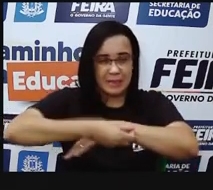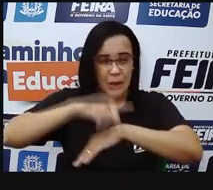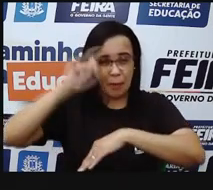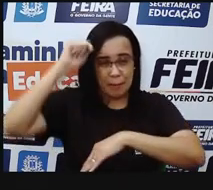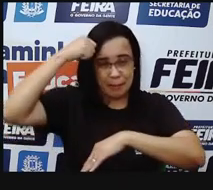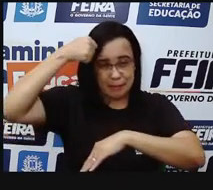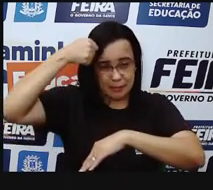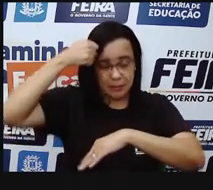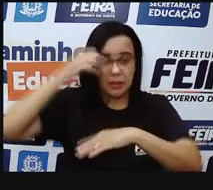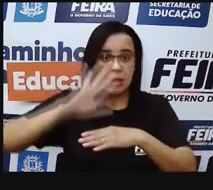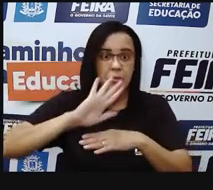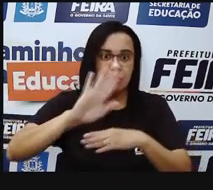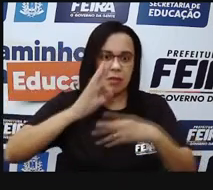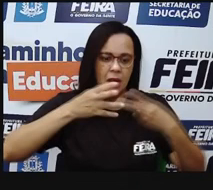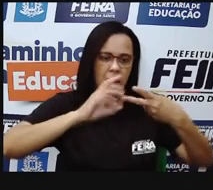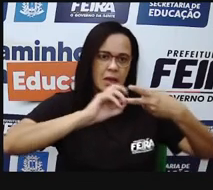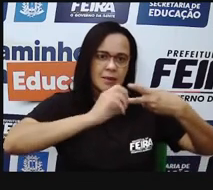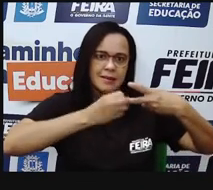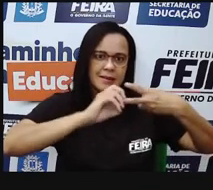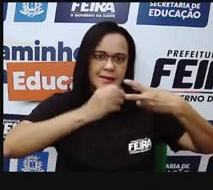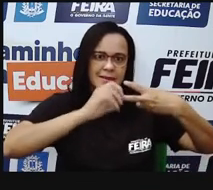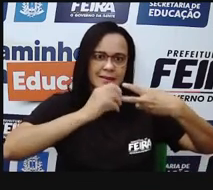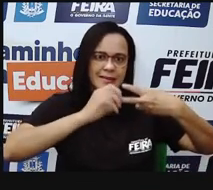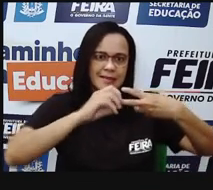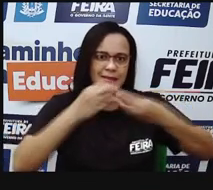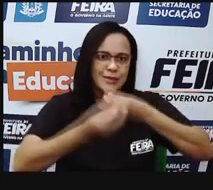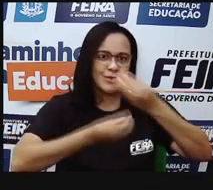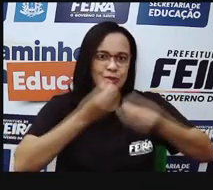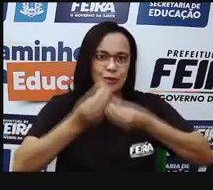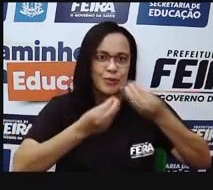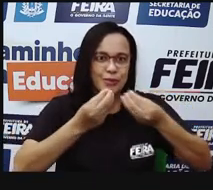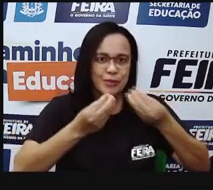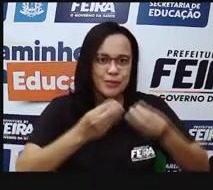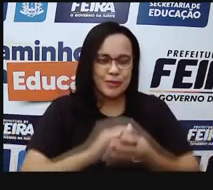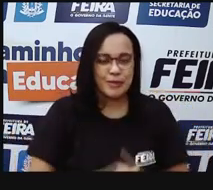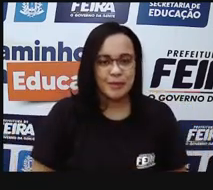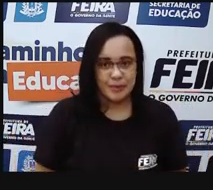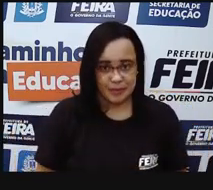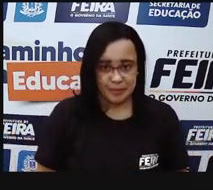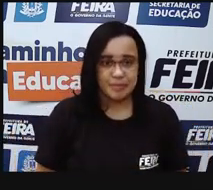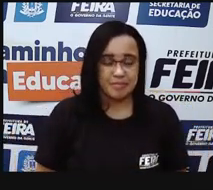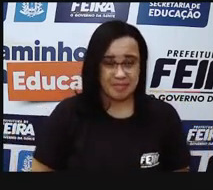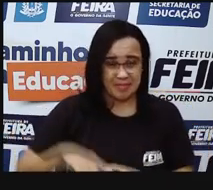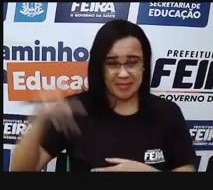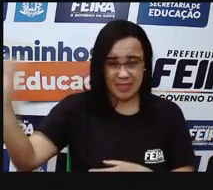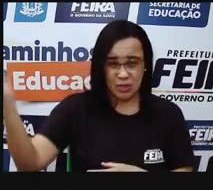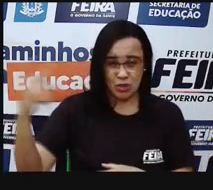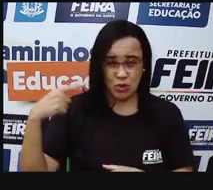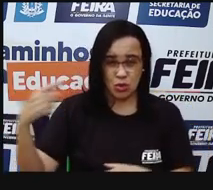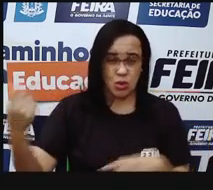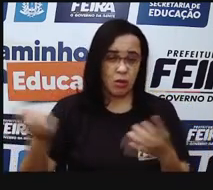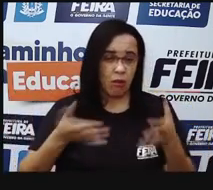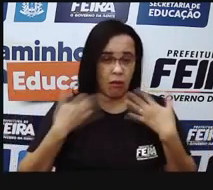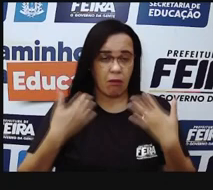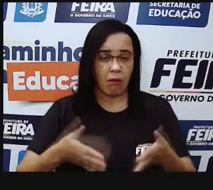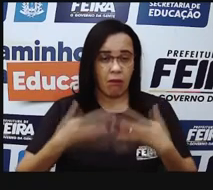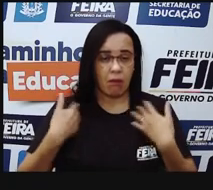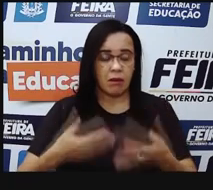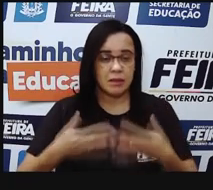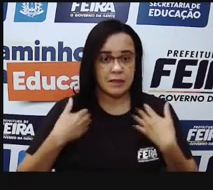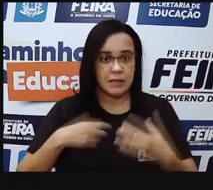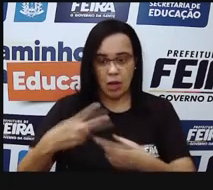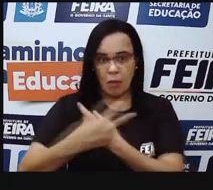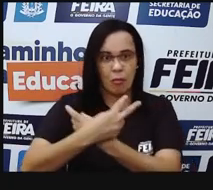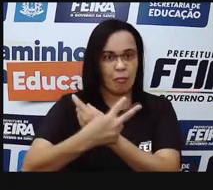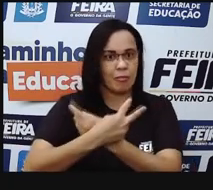Essas células, elas acabaram morrendo por conta da luz solar, por conta desse sol, do calor, da falta de hidratação, e